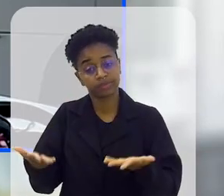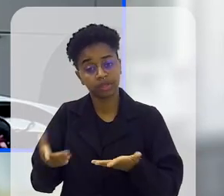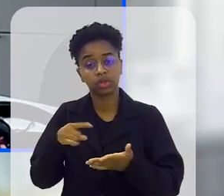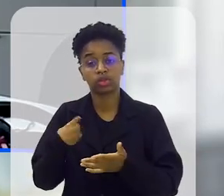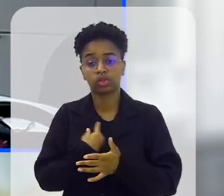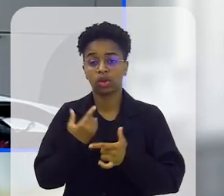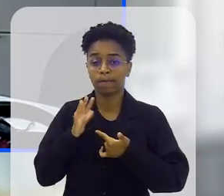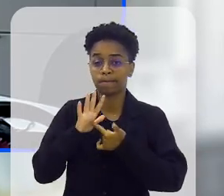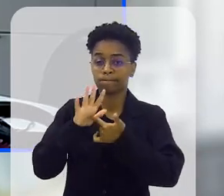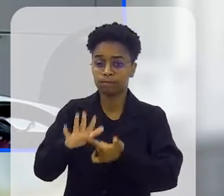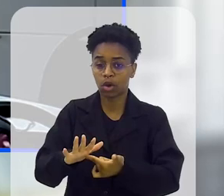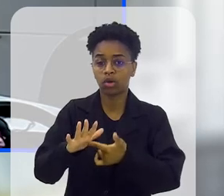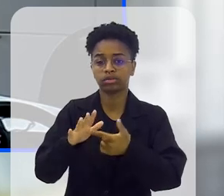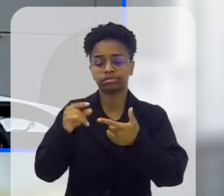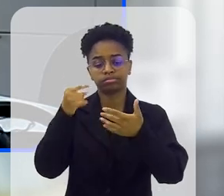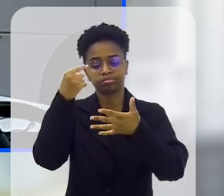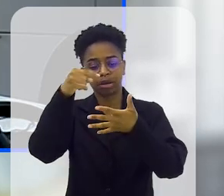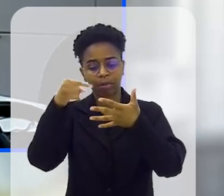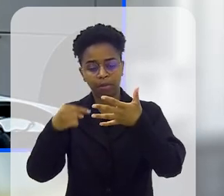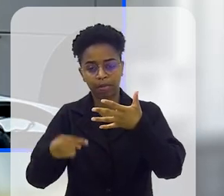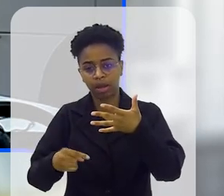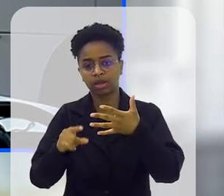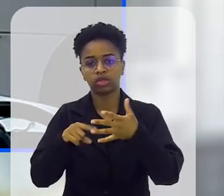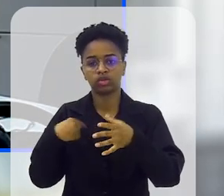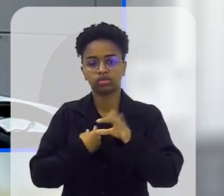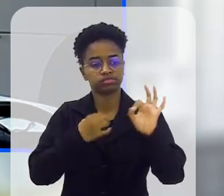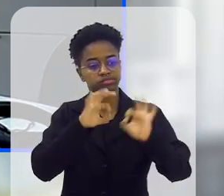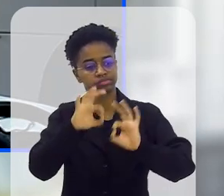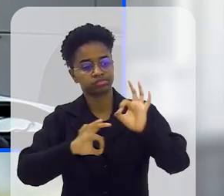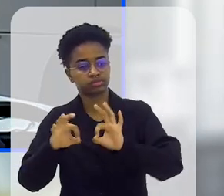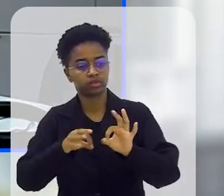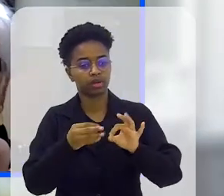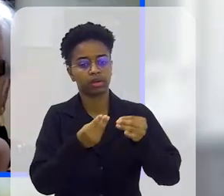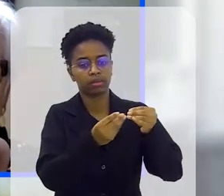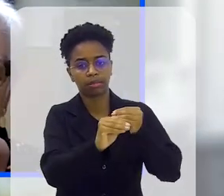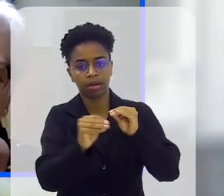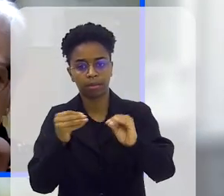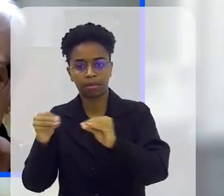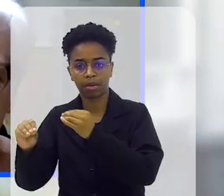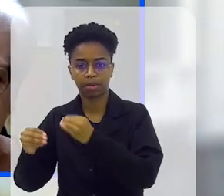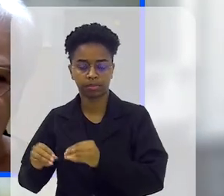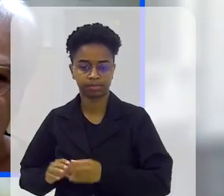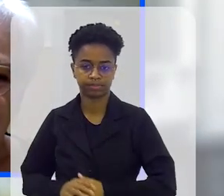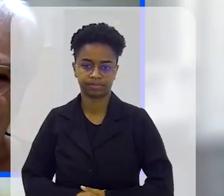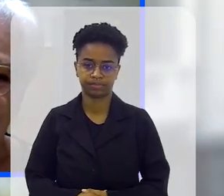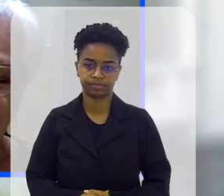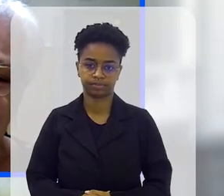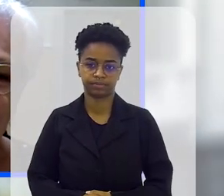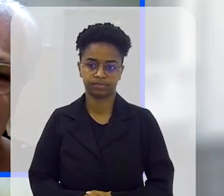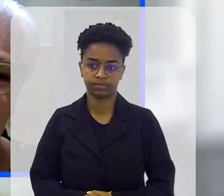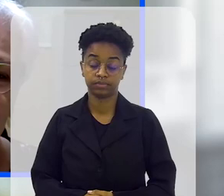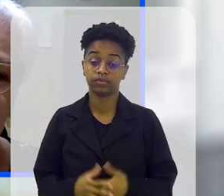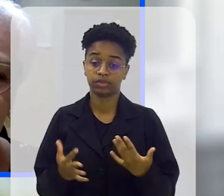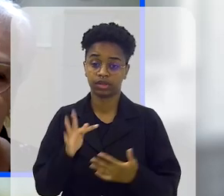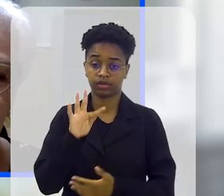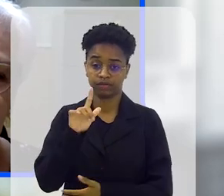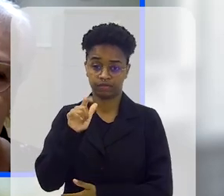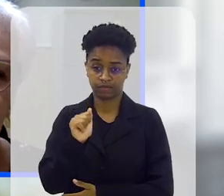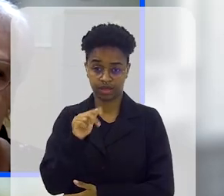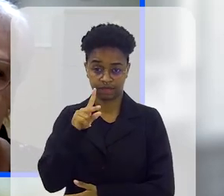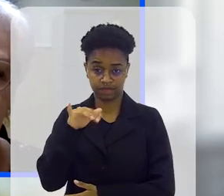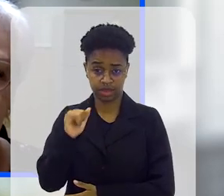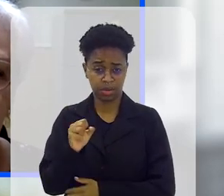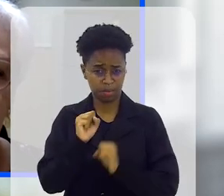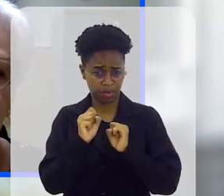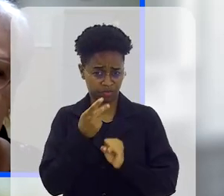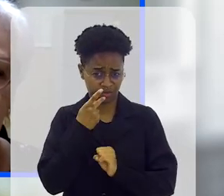a gente recebe a demanda e a gente vai disponibilizando nos quartos. Desculpa. Bacana. Flávia, a